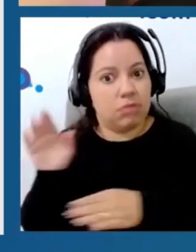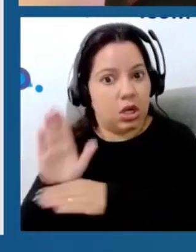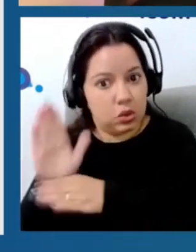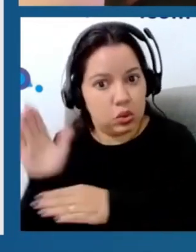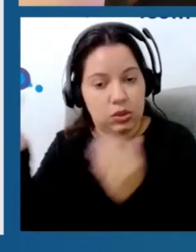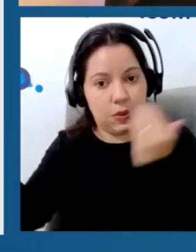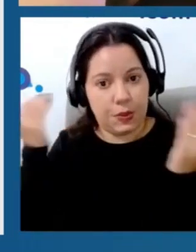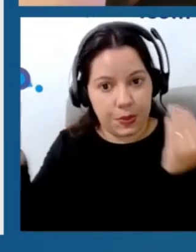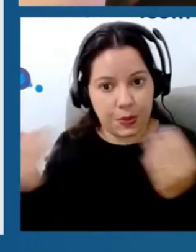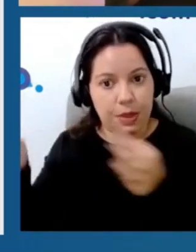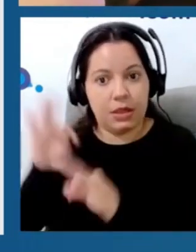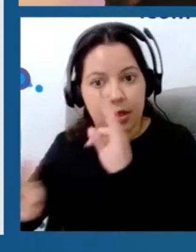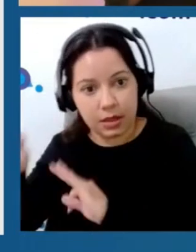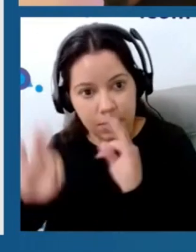evidências inconclusivas,